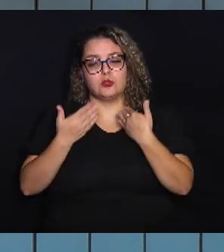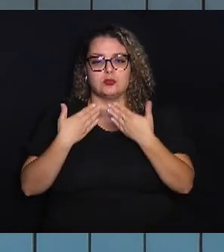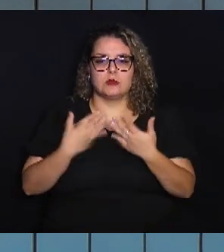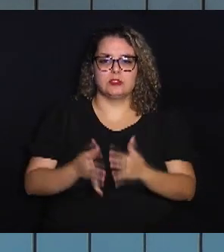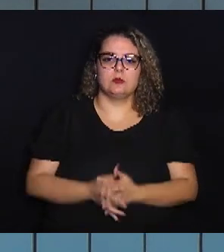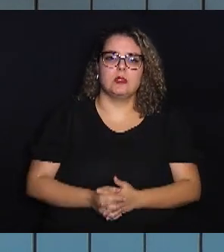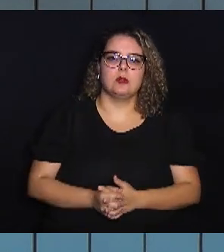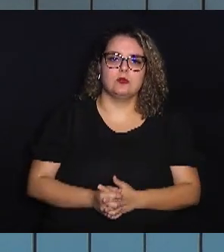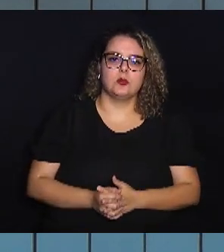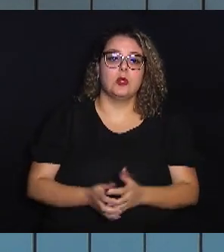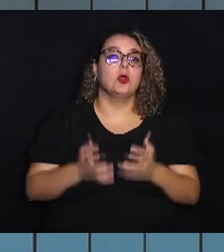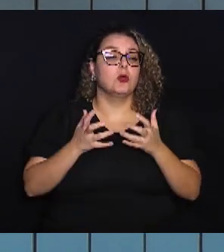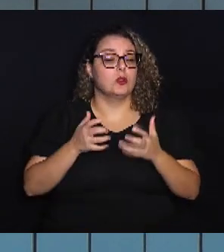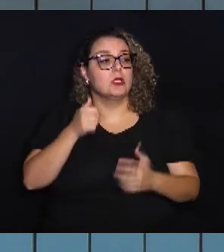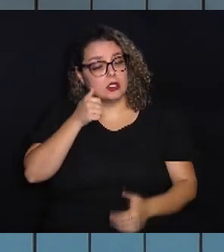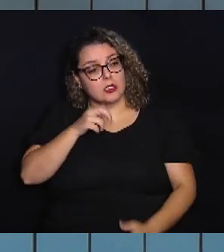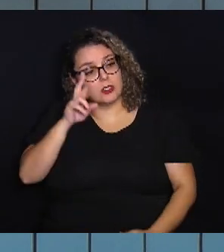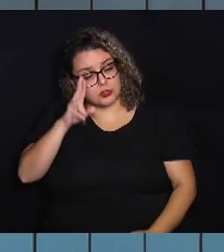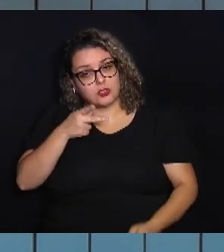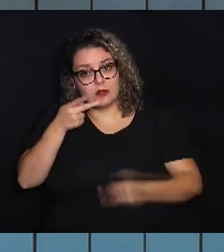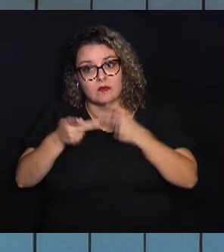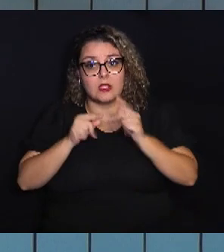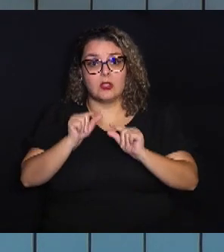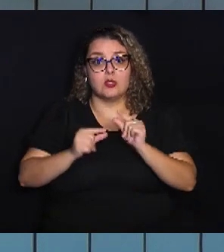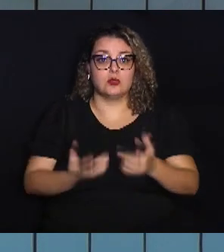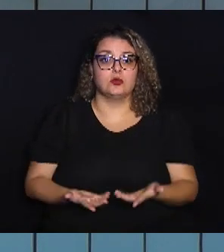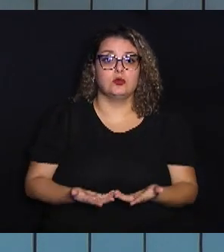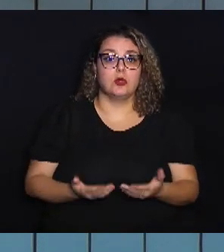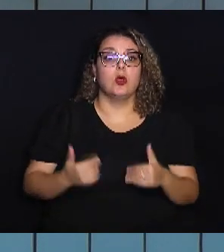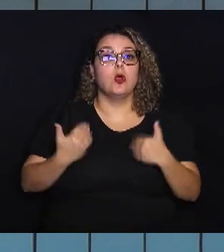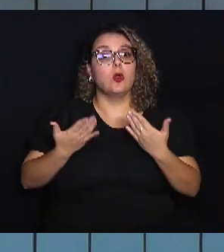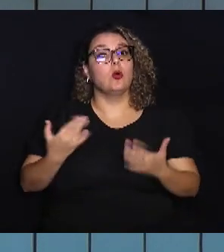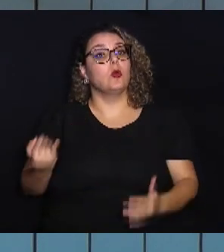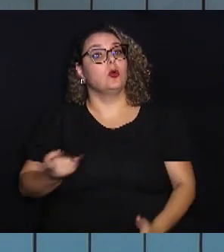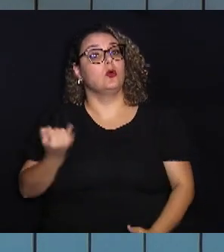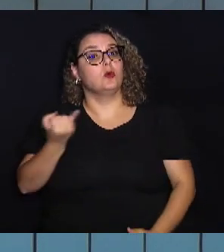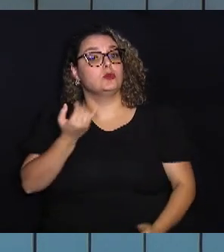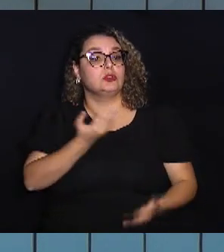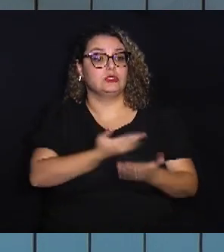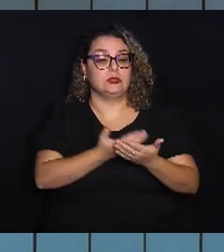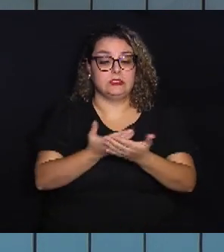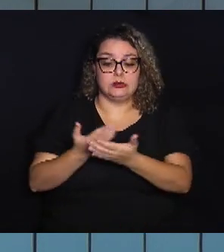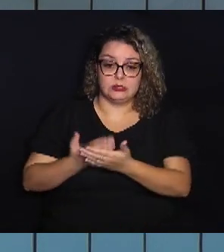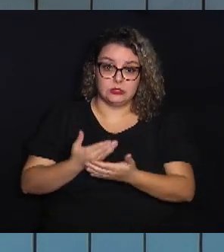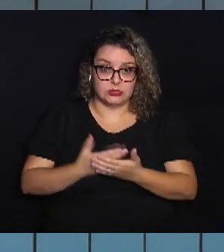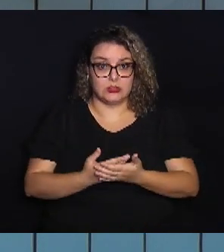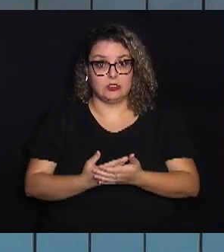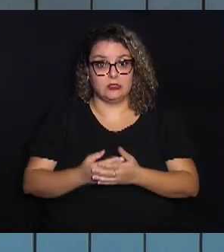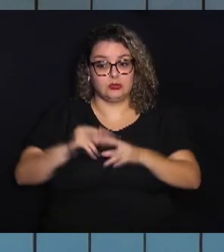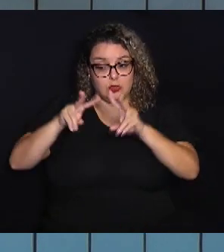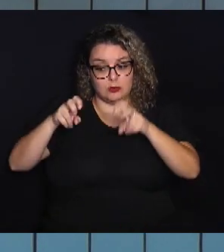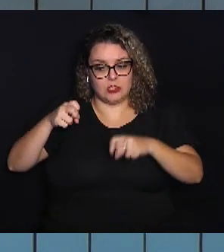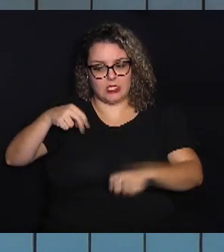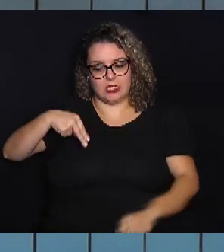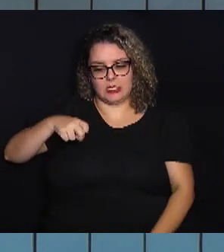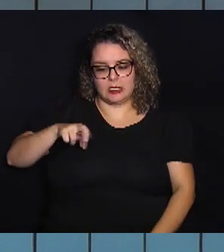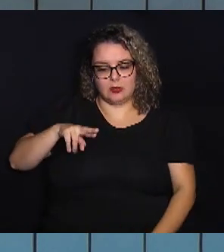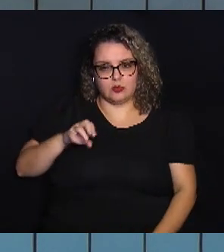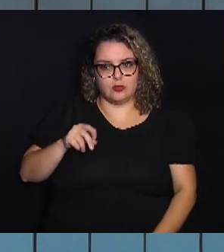nosso bate-papo, eu gostaria que a senhora falasse um pouquinho, né? Qual que a importância desses estudos sobre